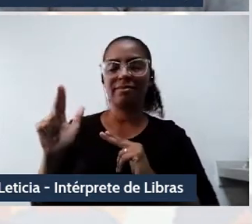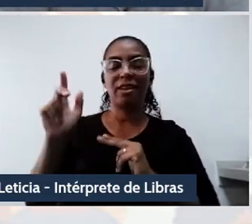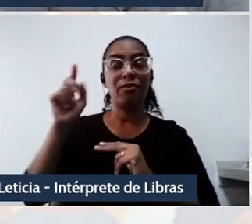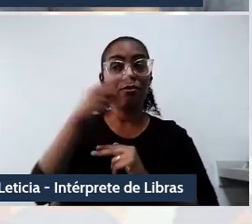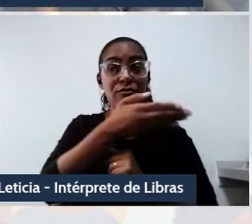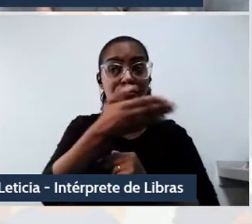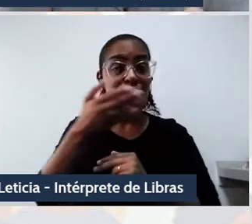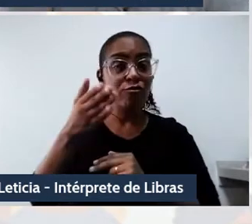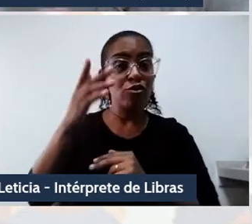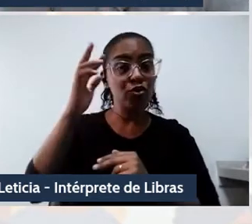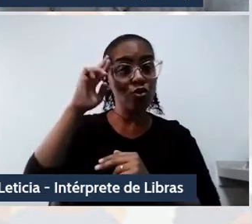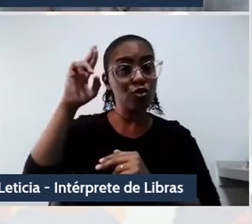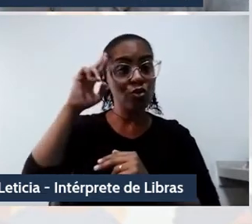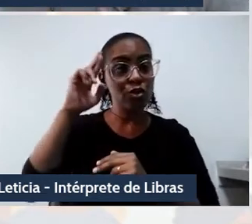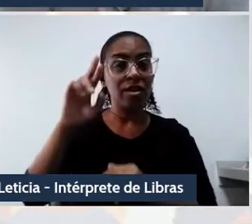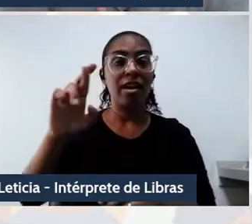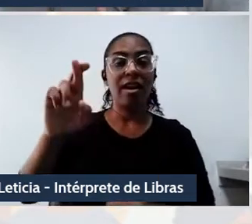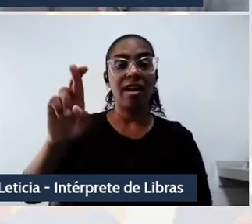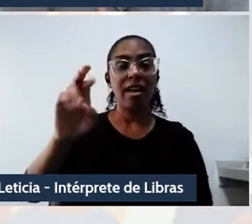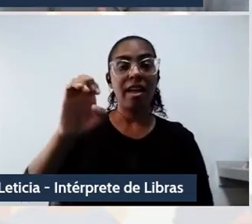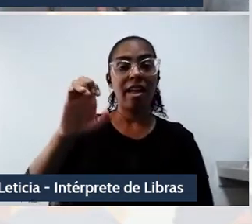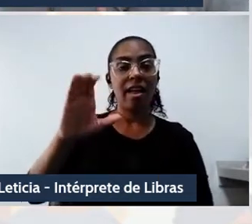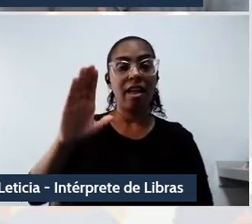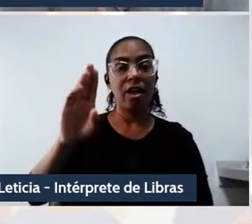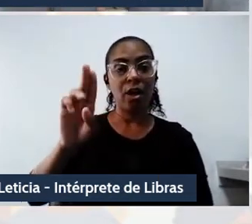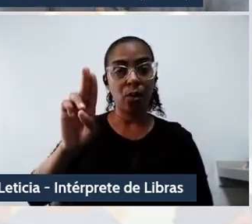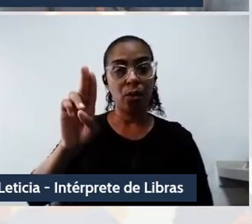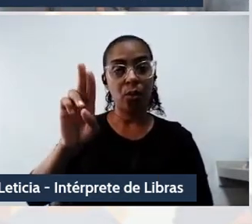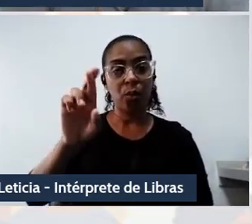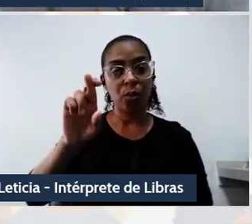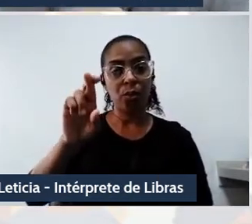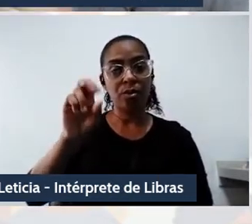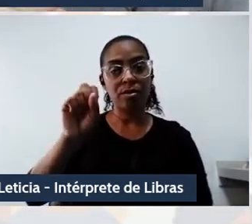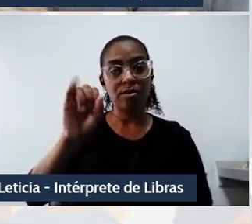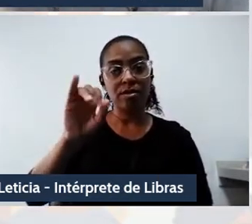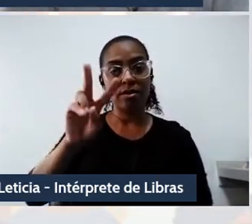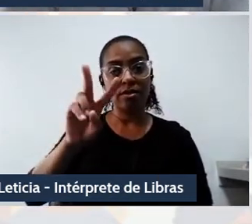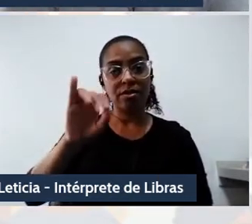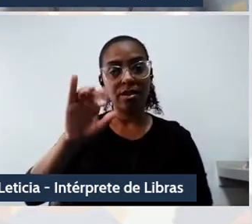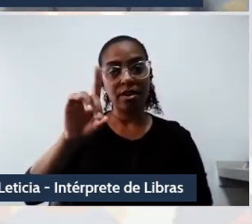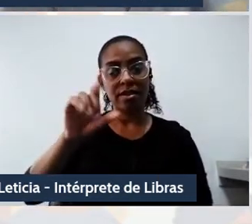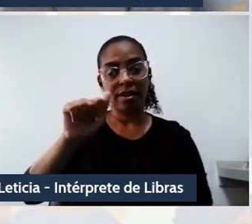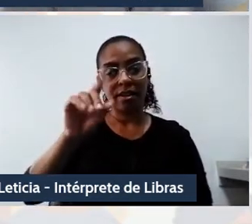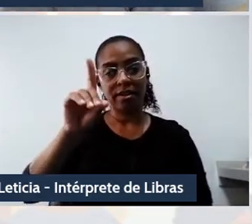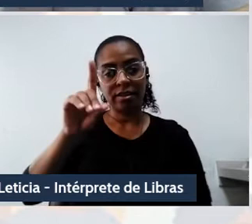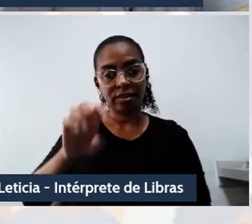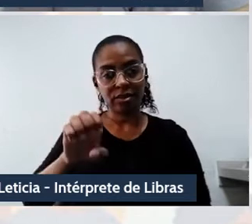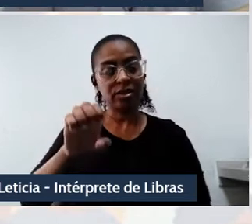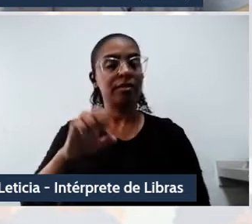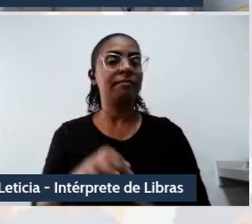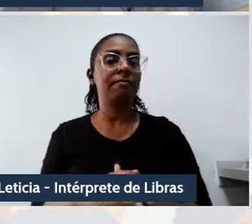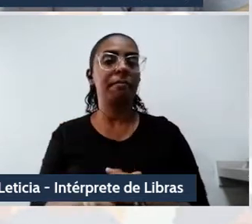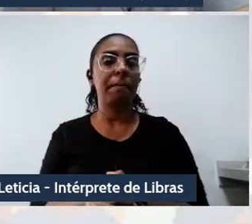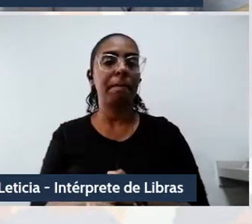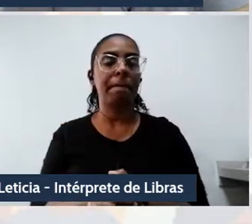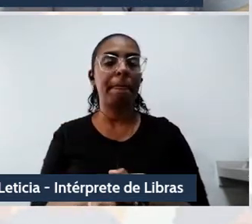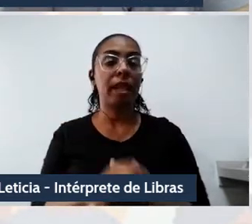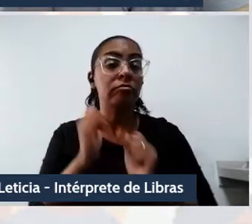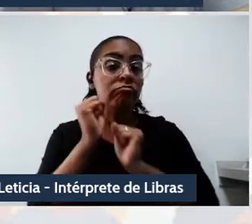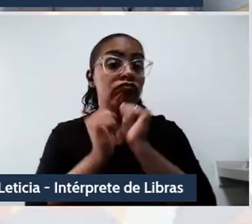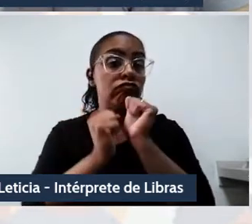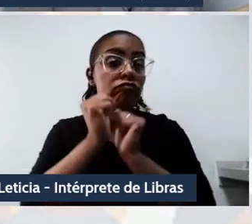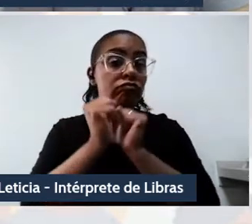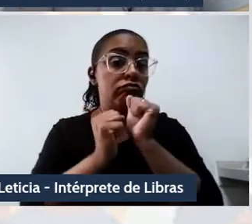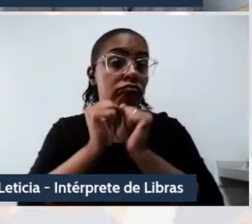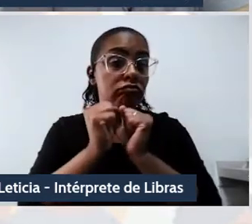de recursividade de Banvaniste. Se as máquinas modernas do tecnobiocapitalismo